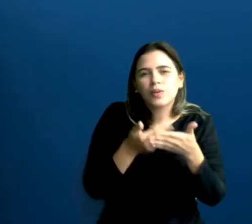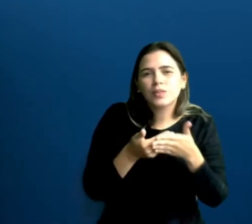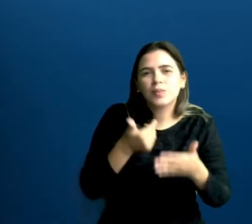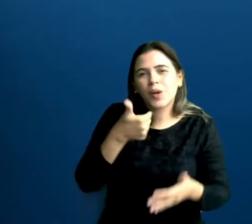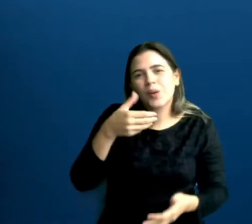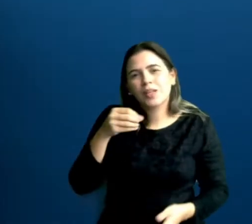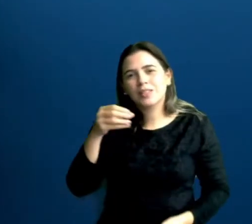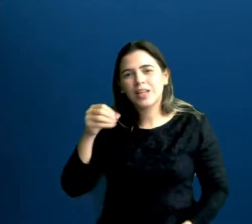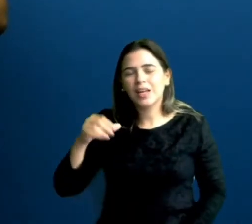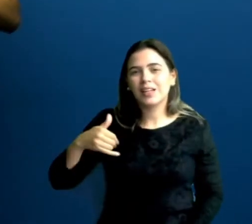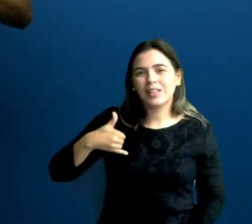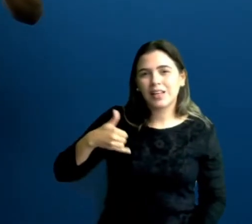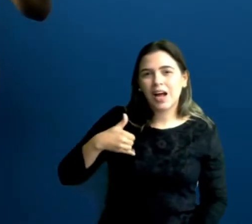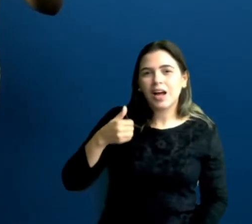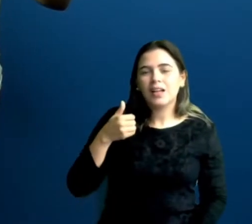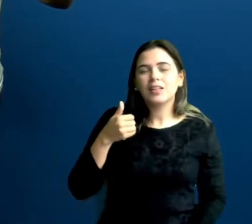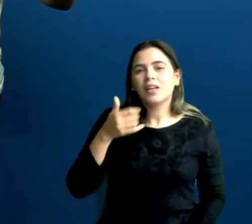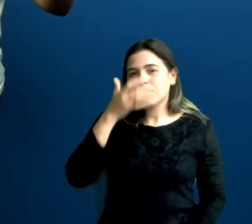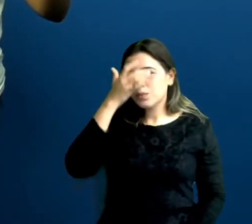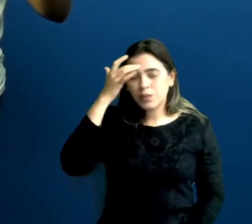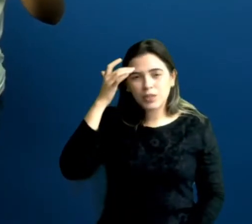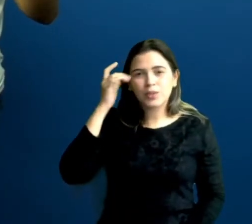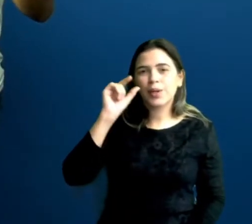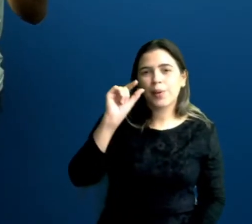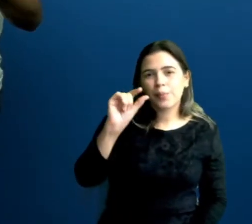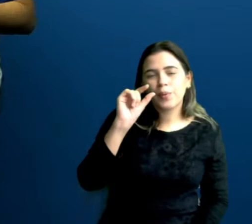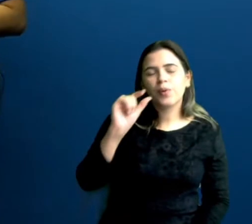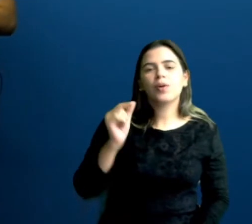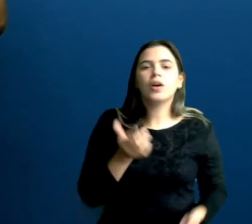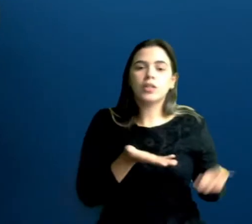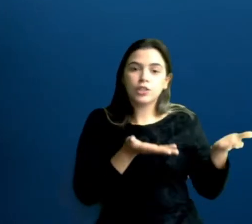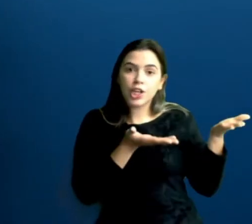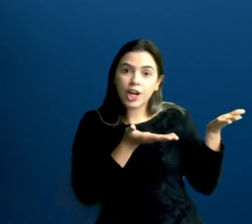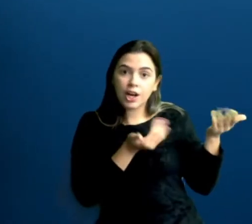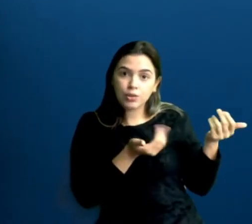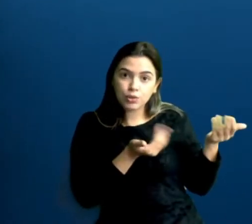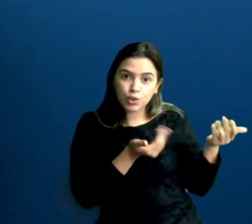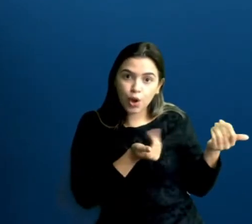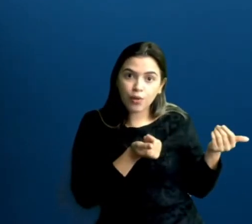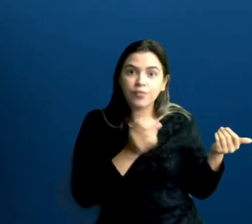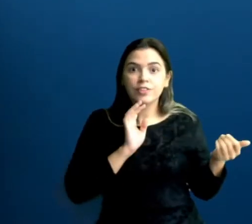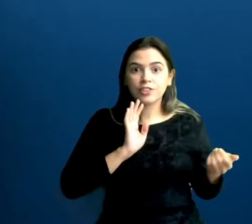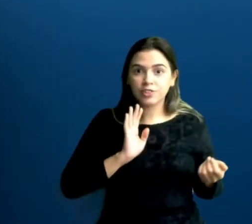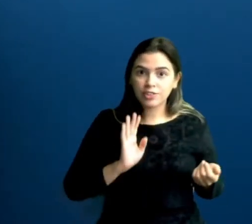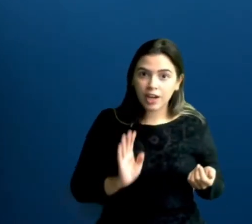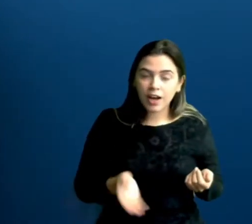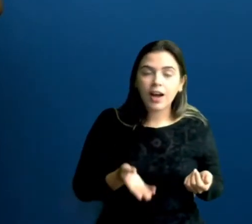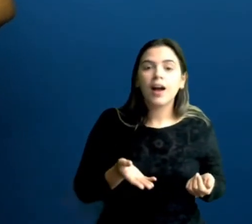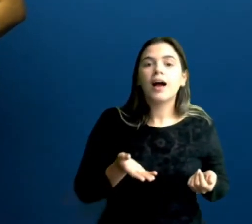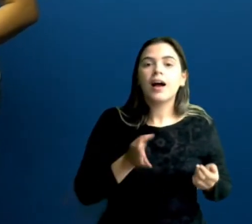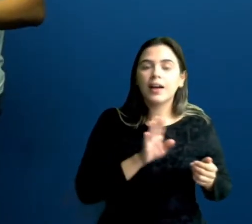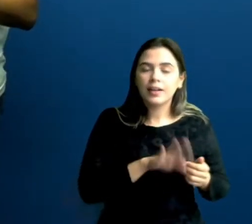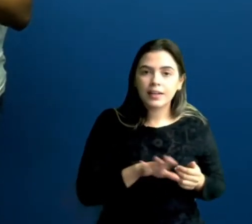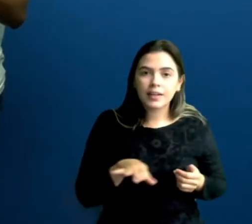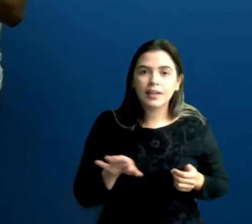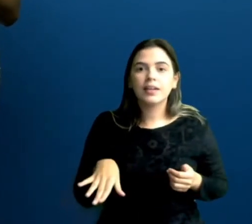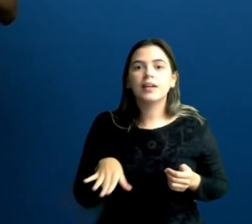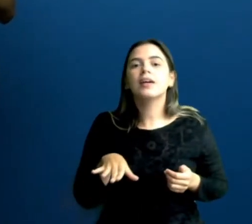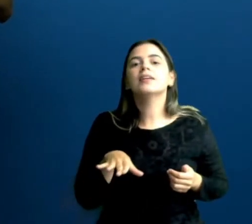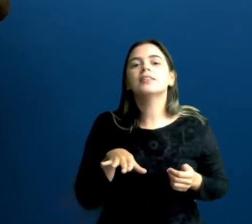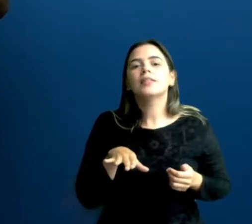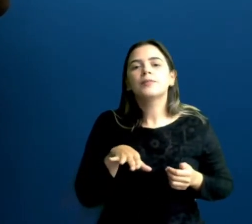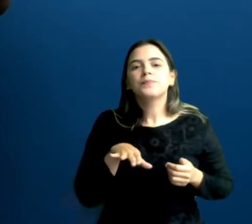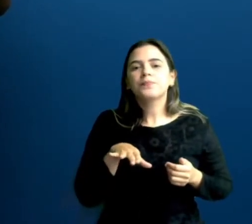pessoas nessa faixa etária aqui de jovens, adolescentes, os adultos. Já, e menos ainda em crianças. Porque,